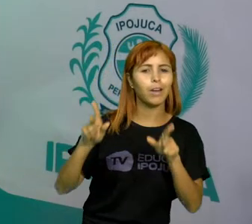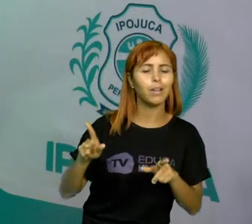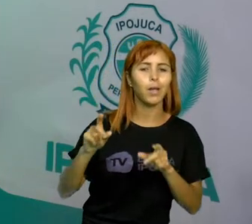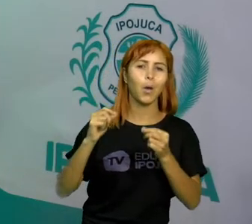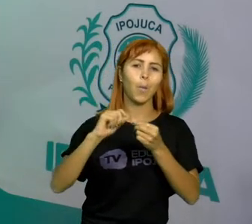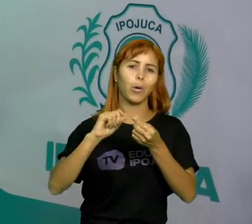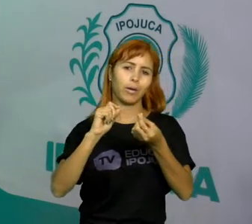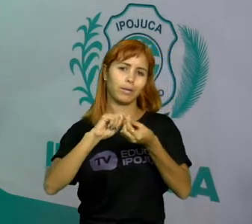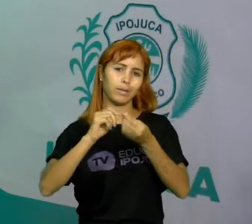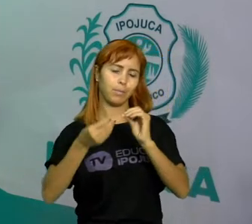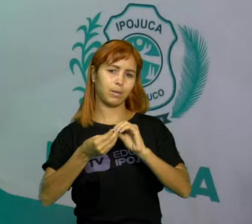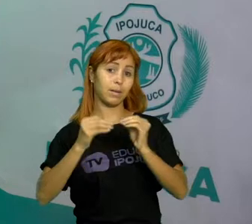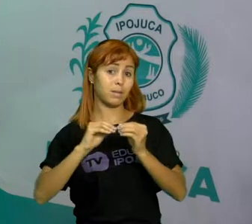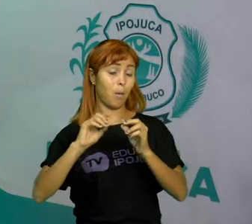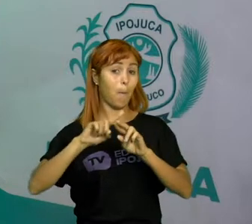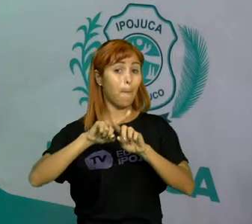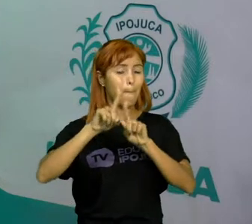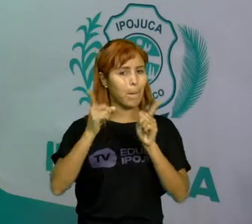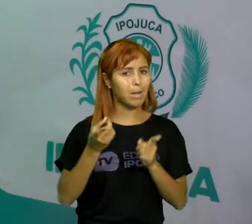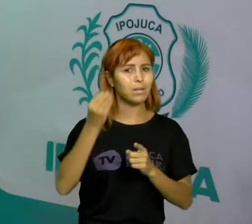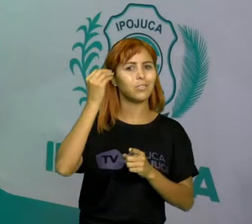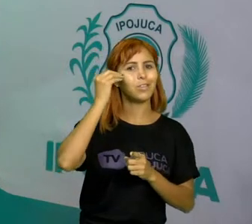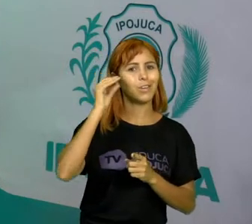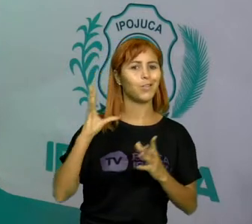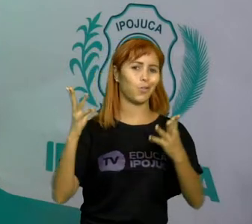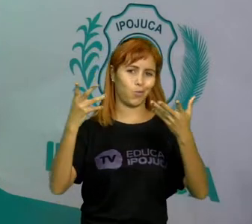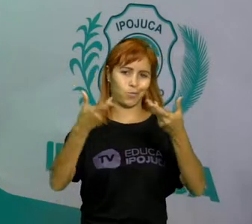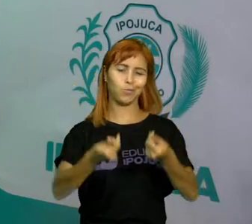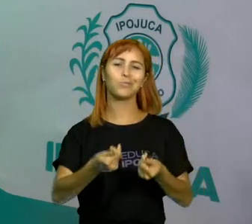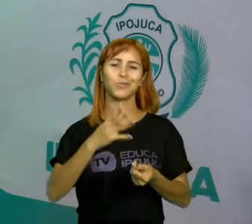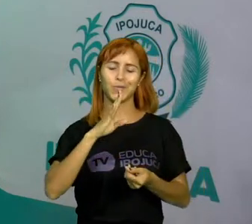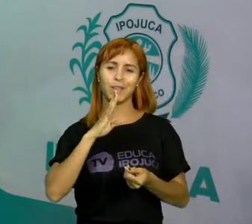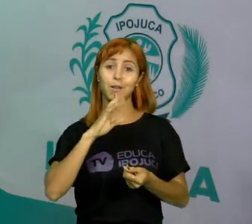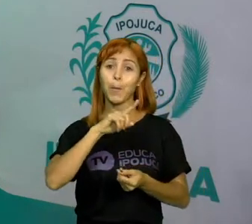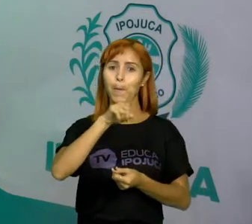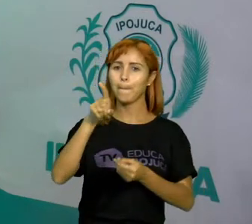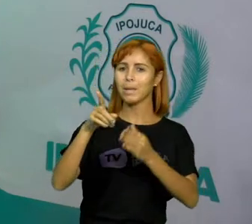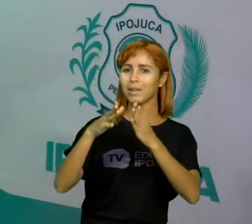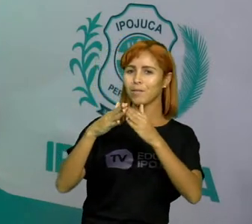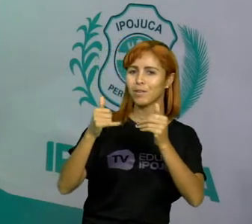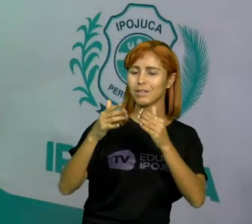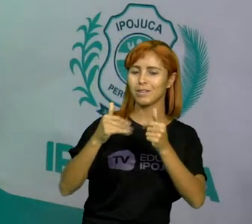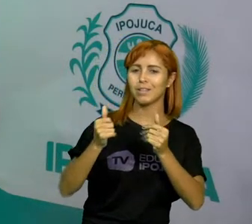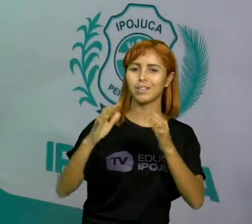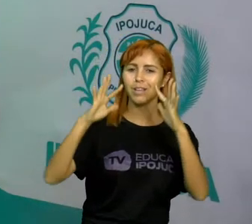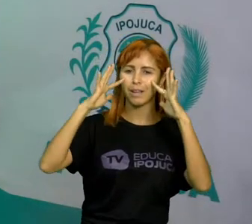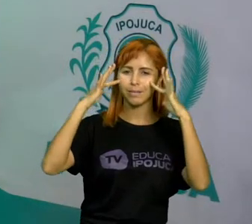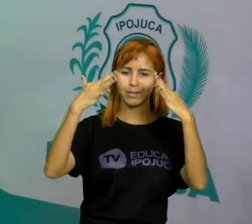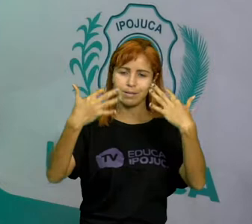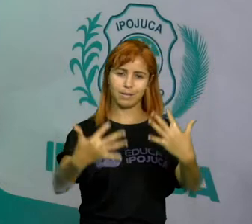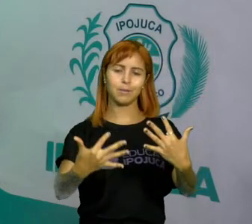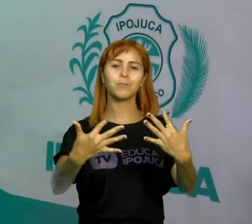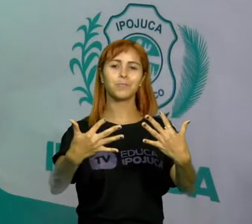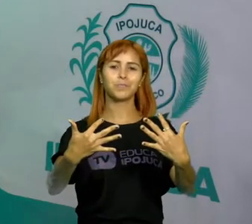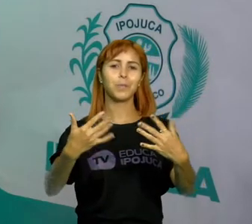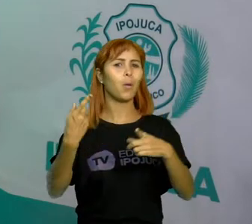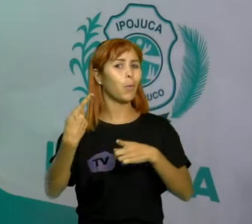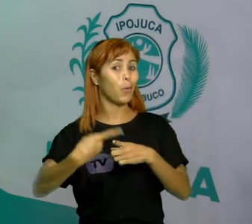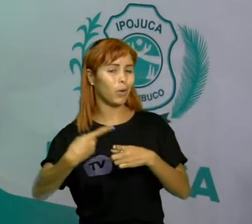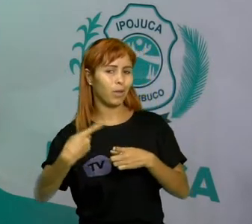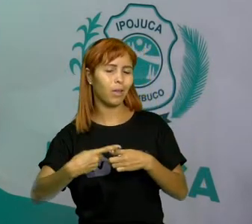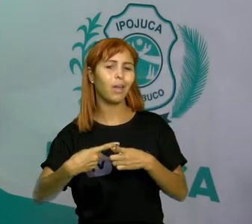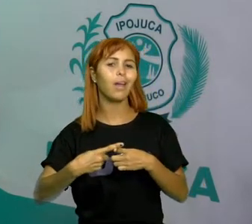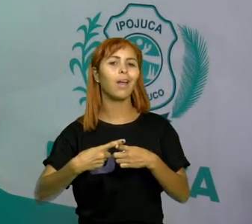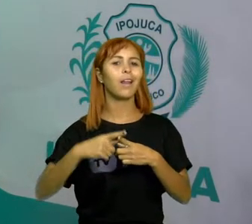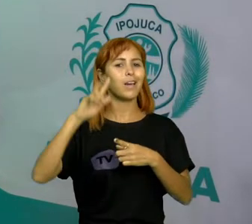adaptações. Mas essa historinha todo mundo conhece. Mas eu vou pedir para que vocês tenham extrema atenção para quê? Para que